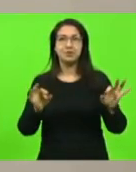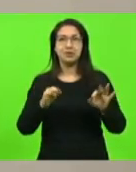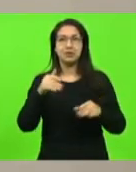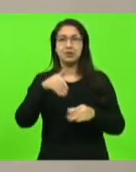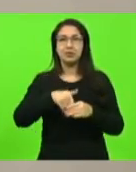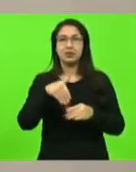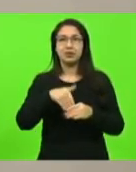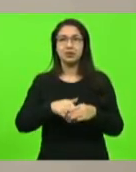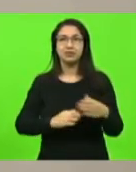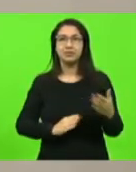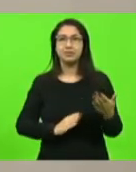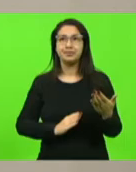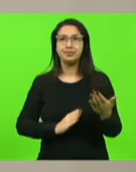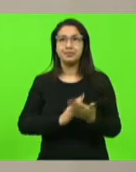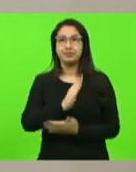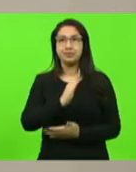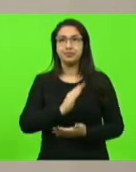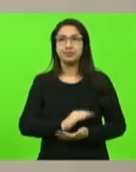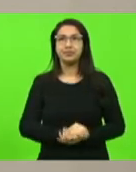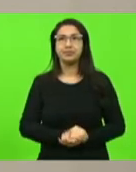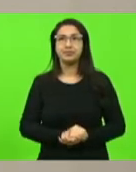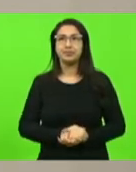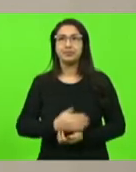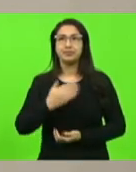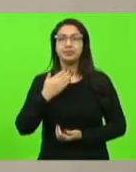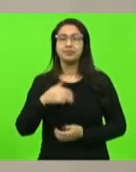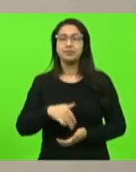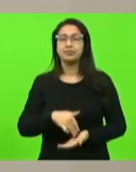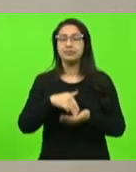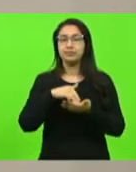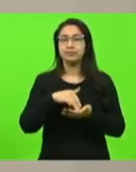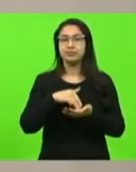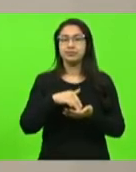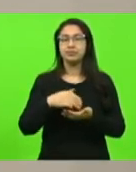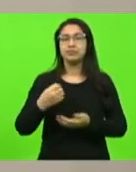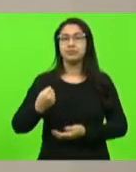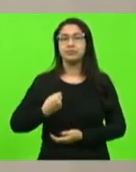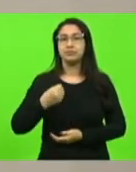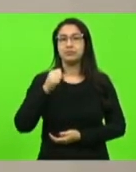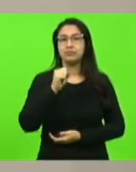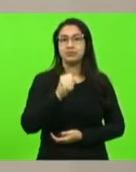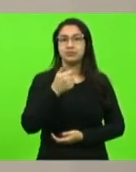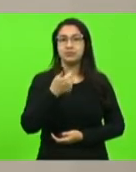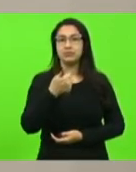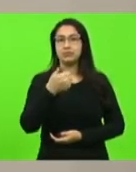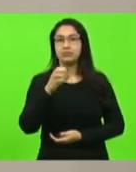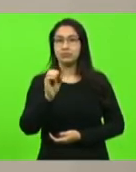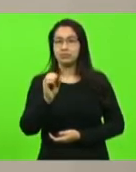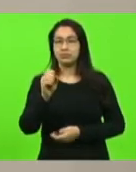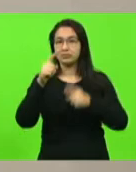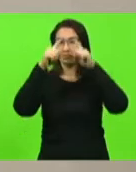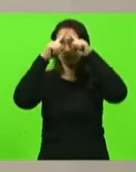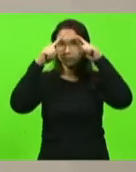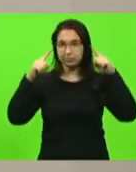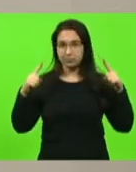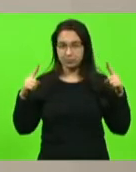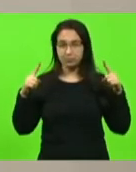discutir em votação, aprovado. Moções. Moção 810, deputado Neudir Sareta,